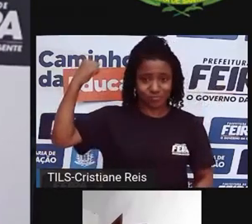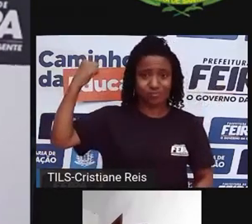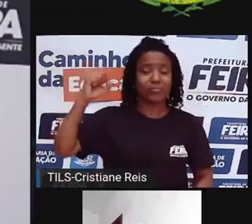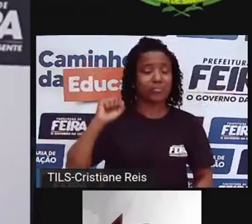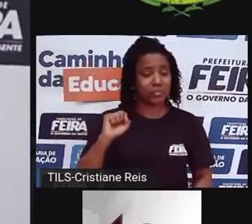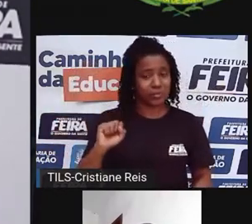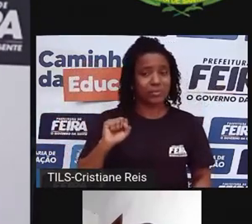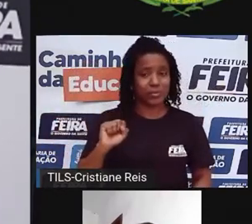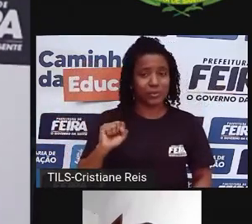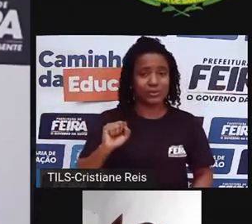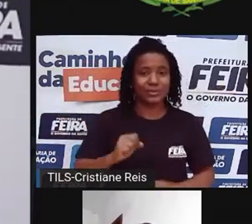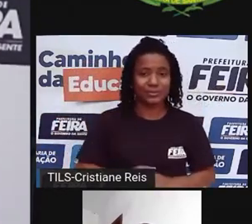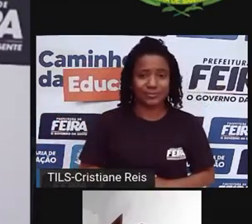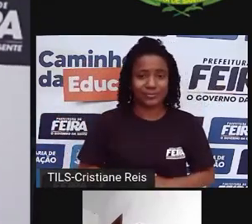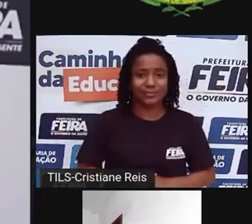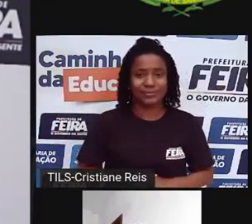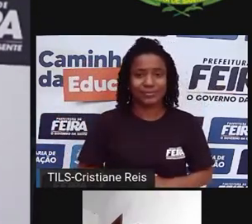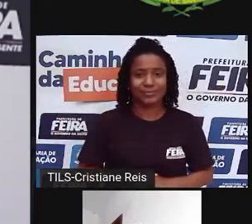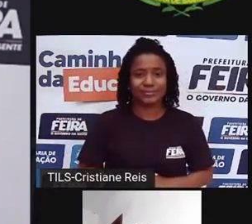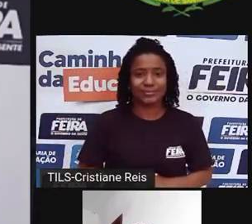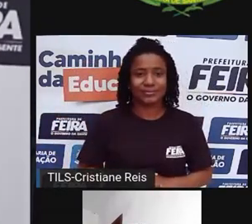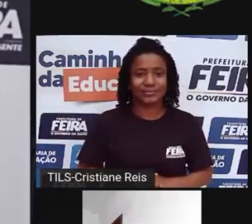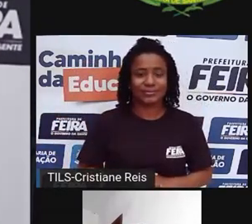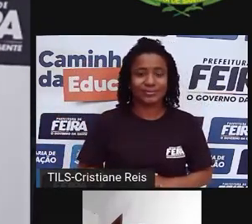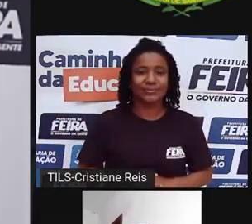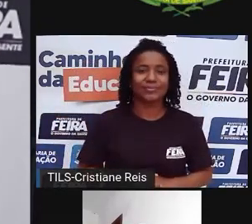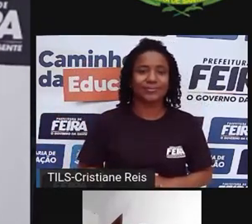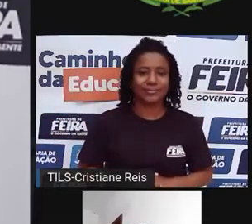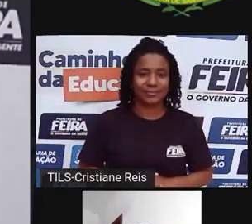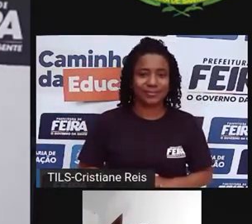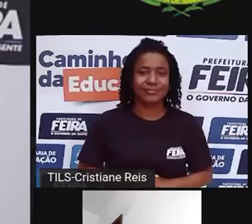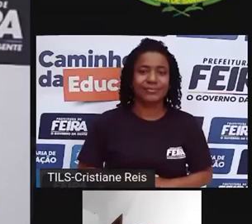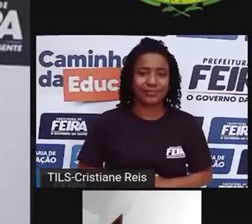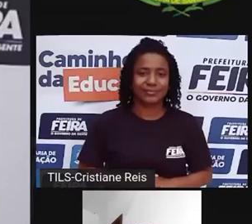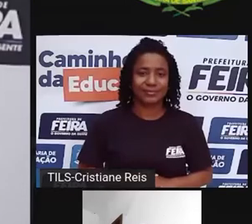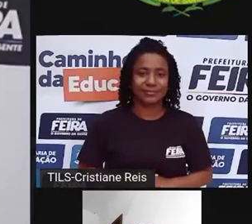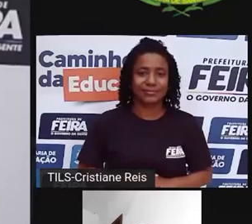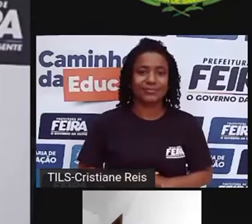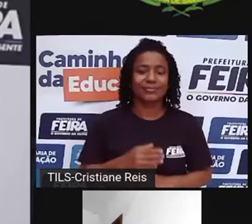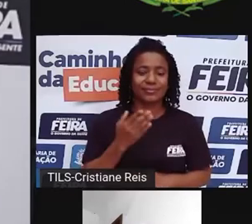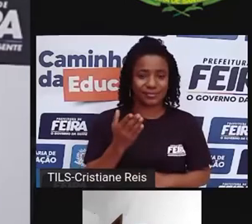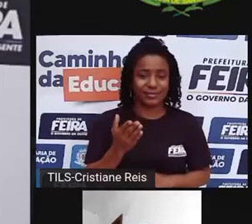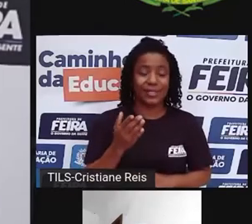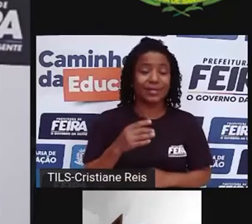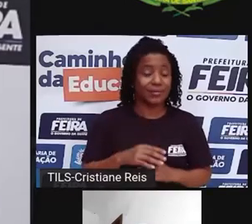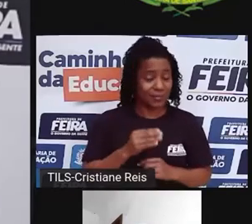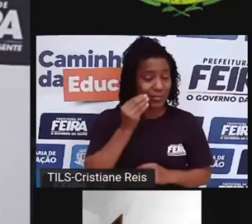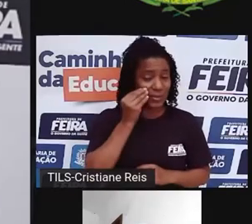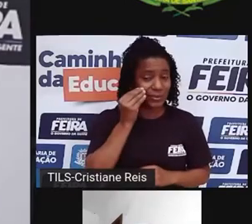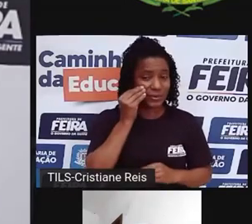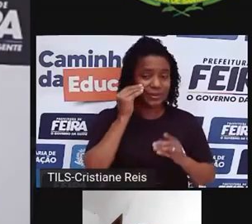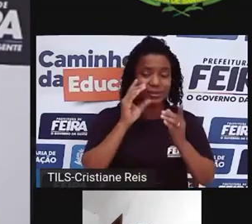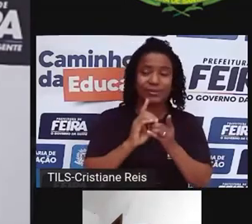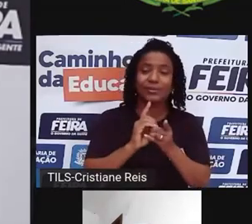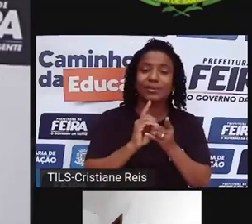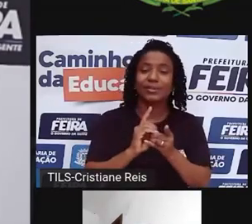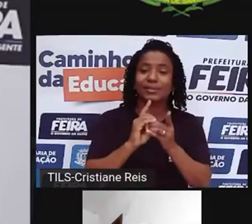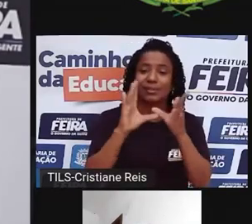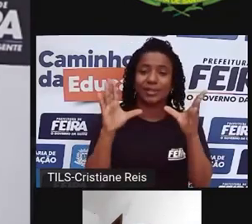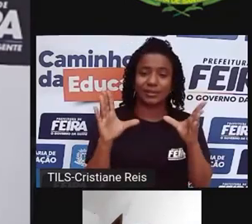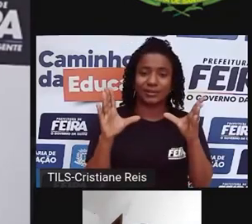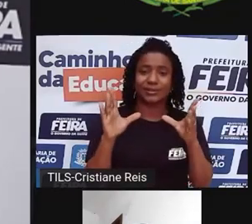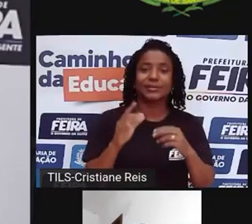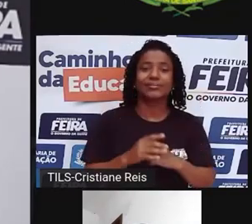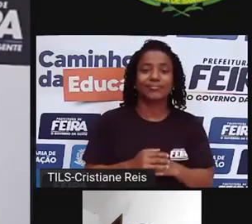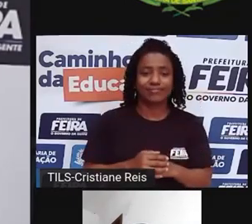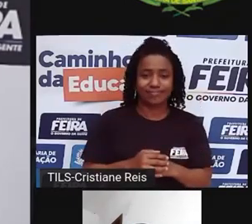Eu até me perdi o eu ia perguntar. Ah, sim. A colonialidade, ela atinge pessoas diferentes